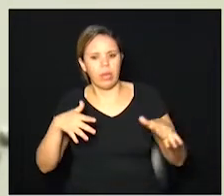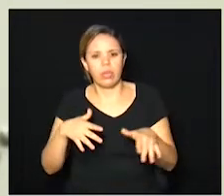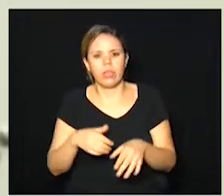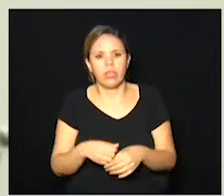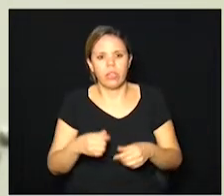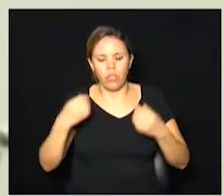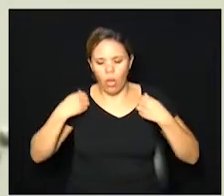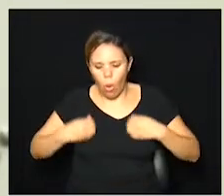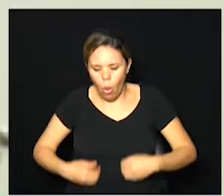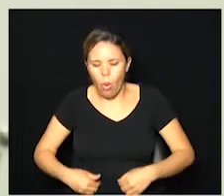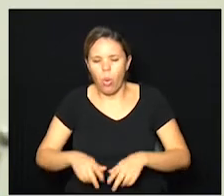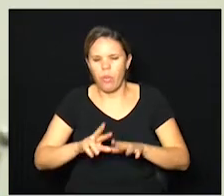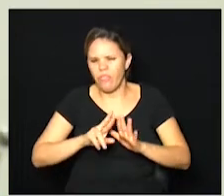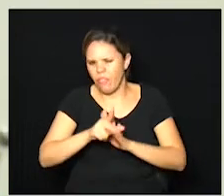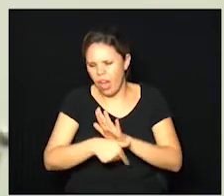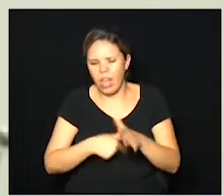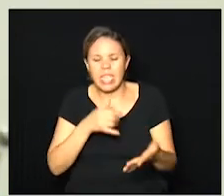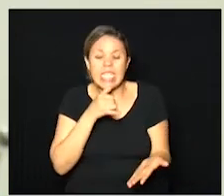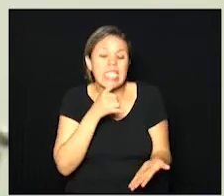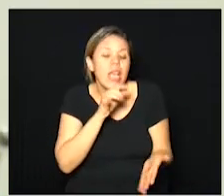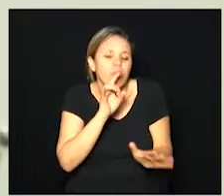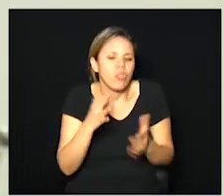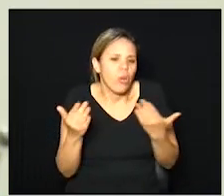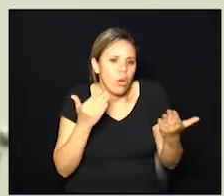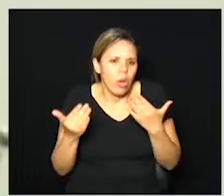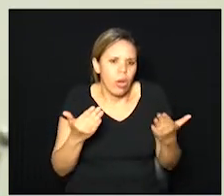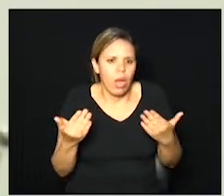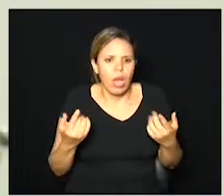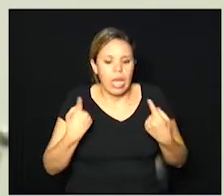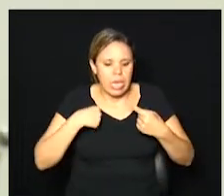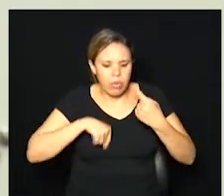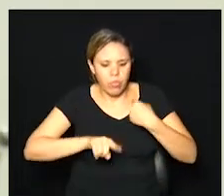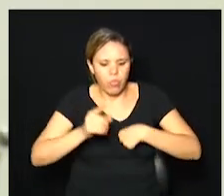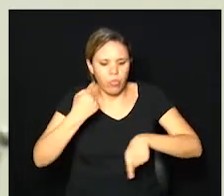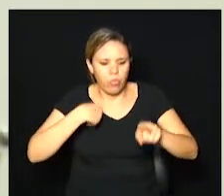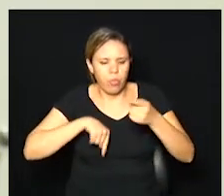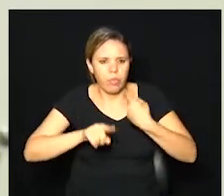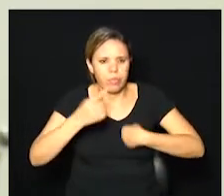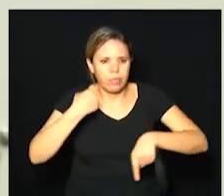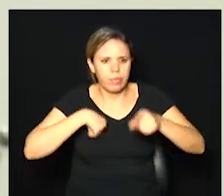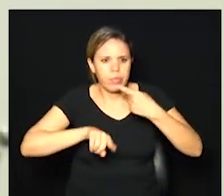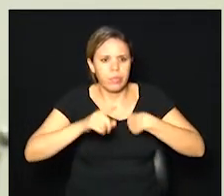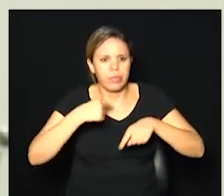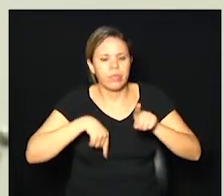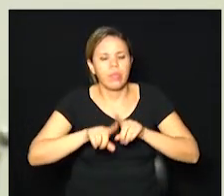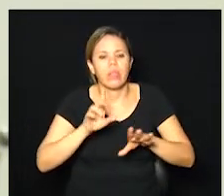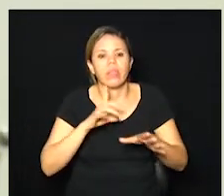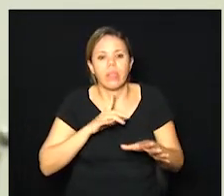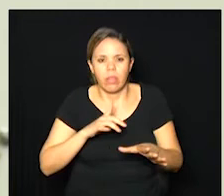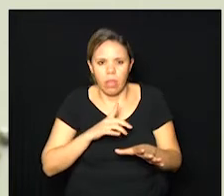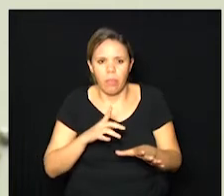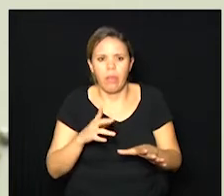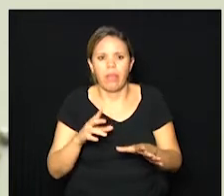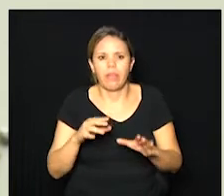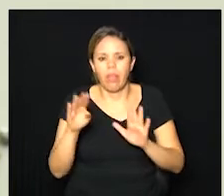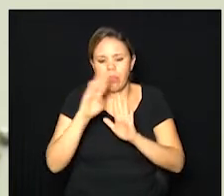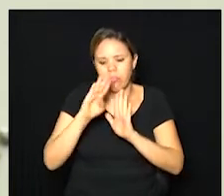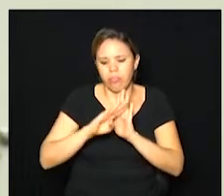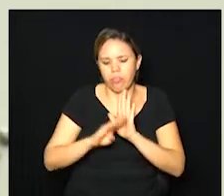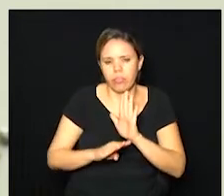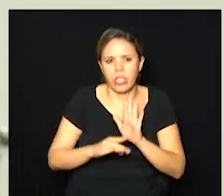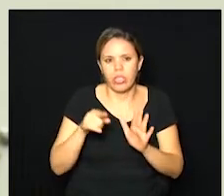na defesa imune também existe essa hierarquia então quando você é cometido pelo vírus o primeiro